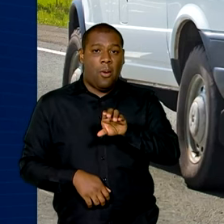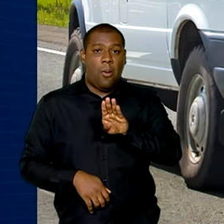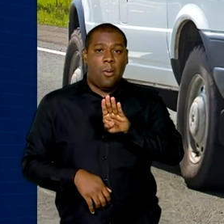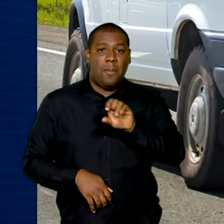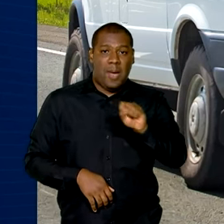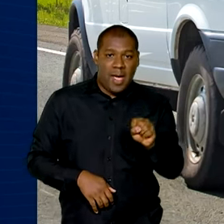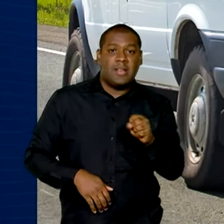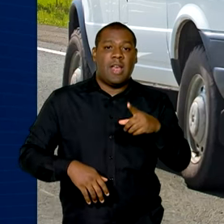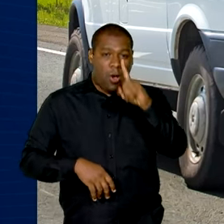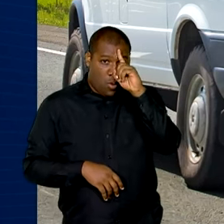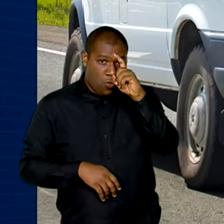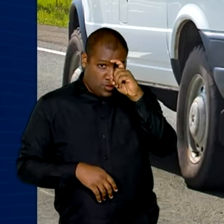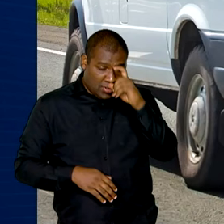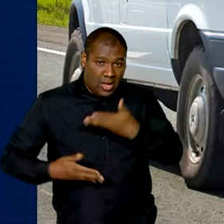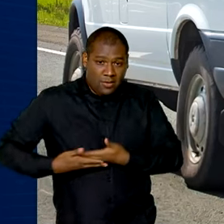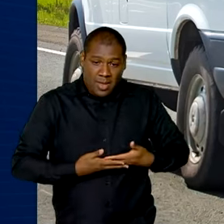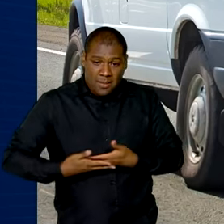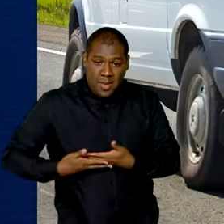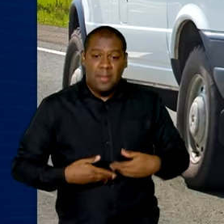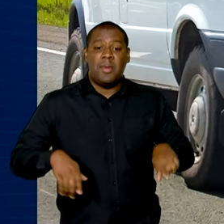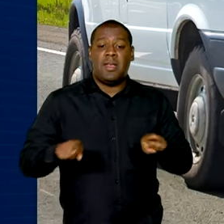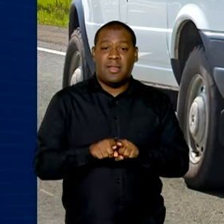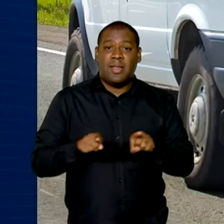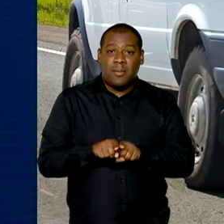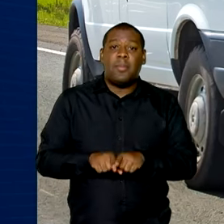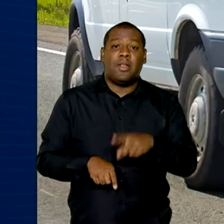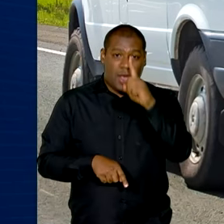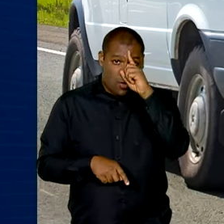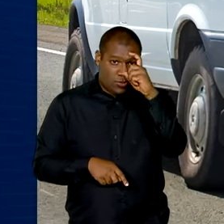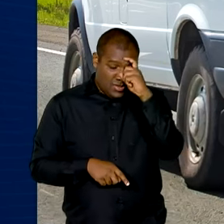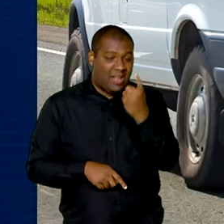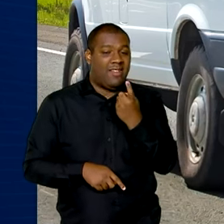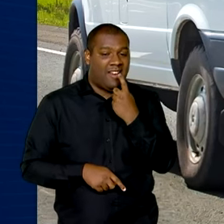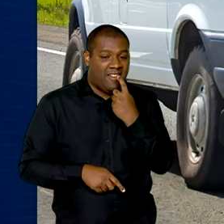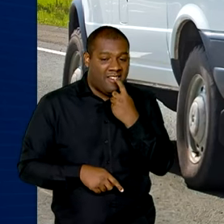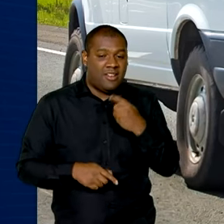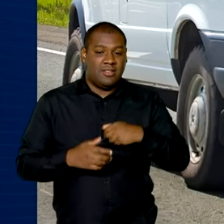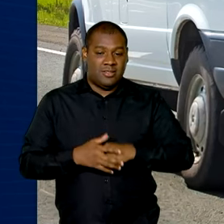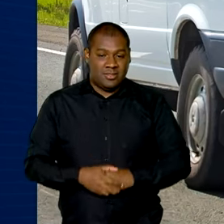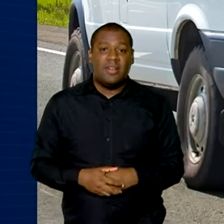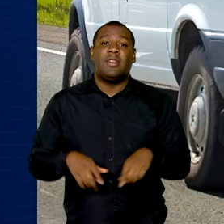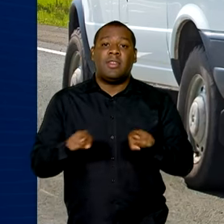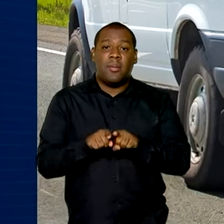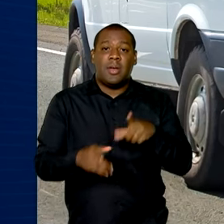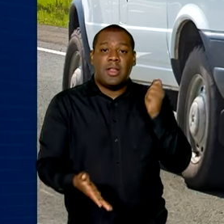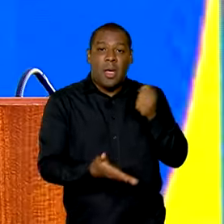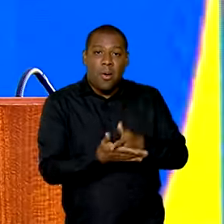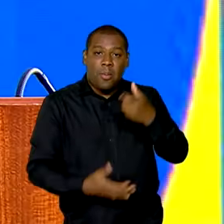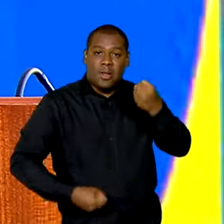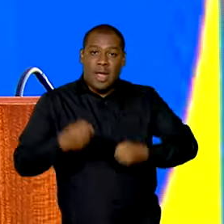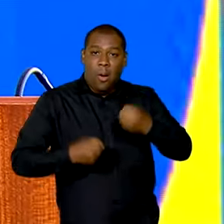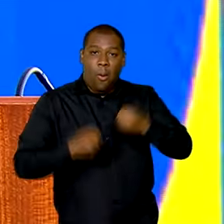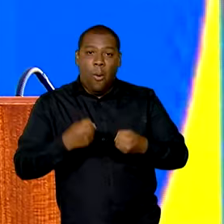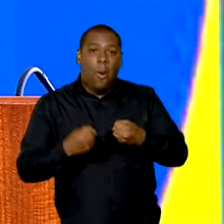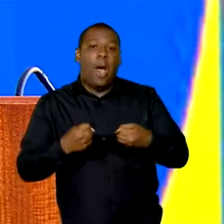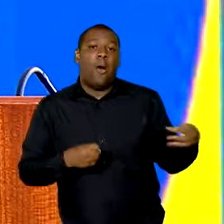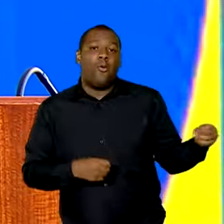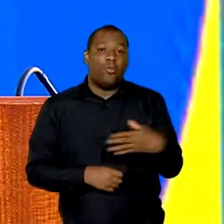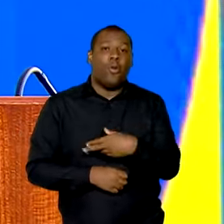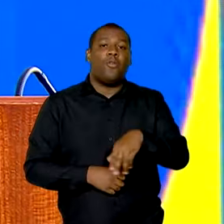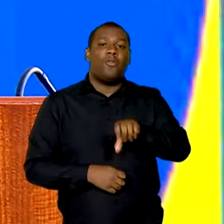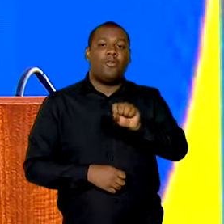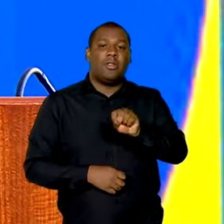maternidades e unidades odontológicas móveis, além de recursos para novas ambulâncias do SAMU. Em todo o PAC